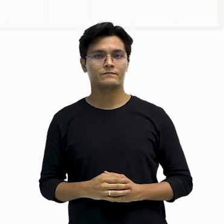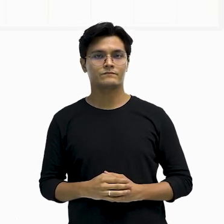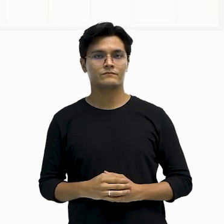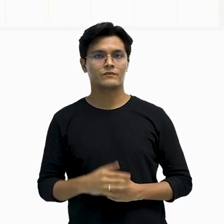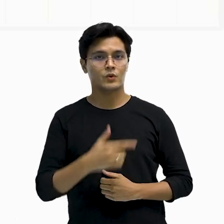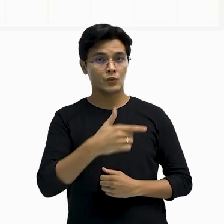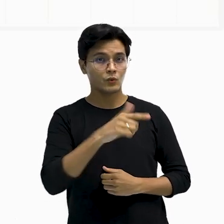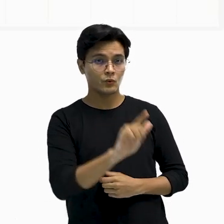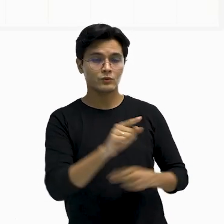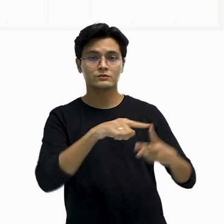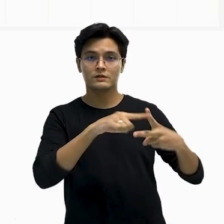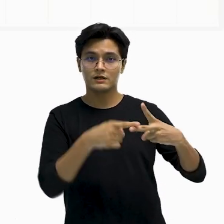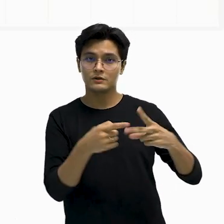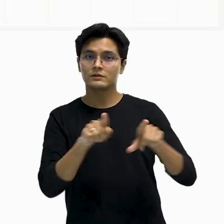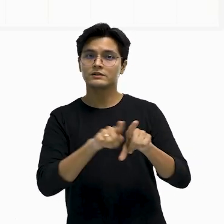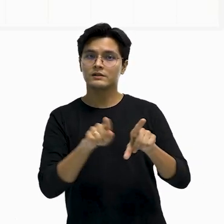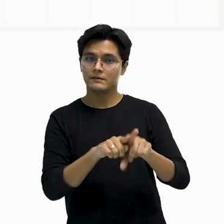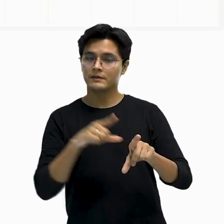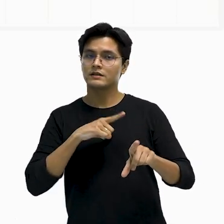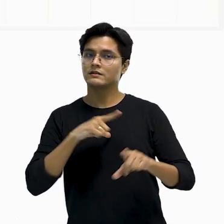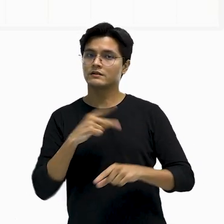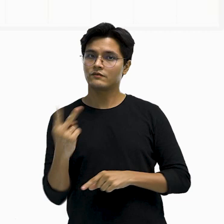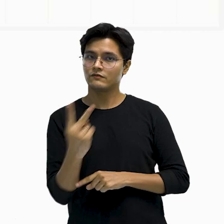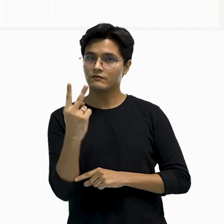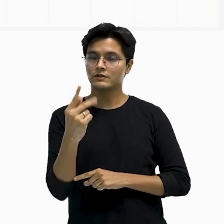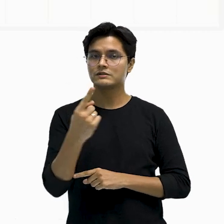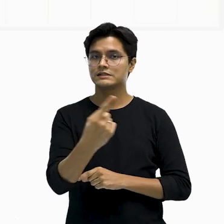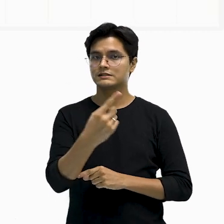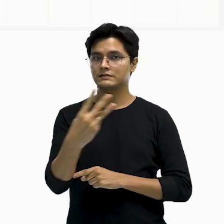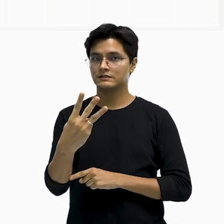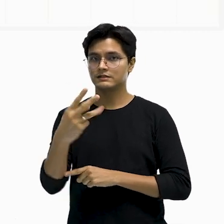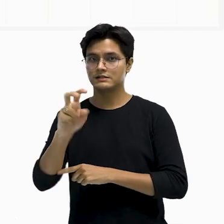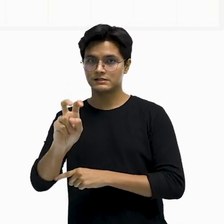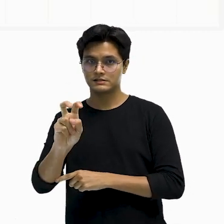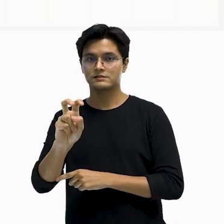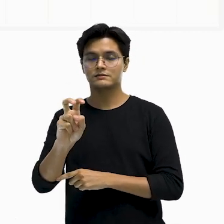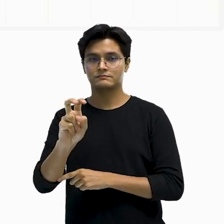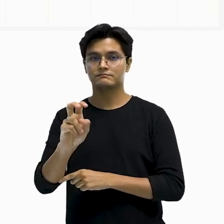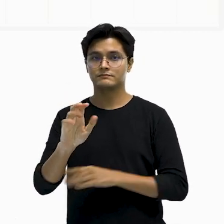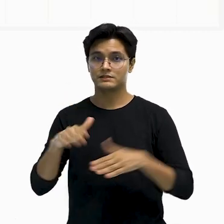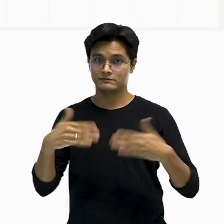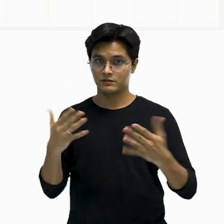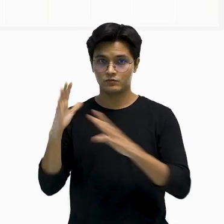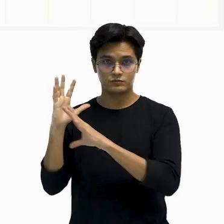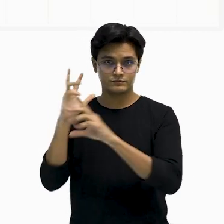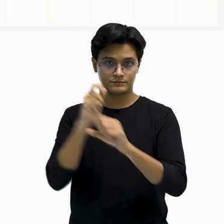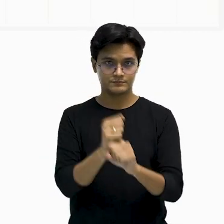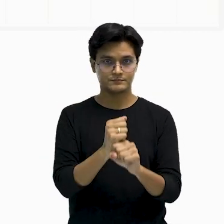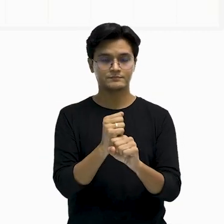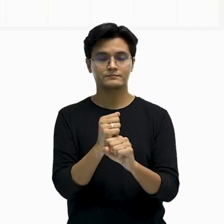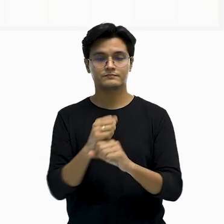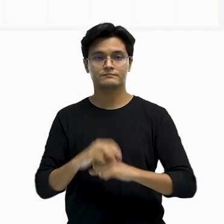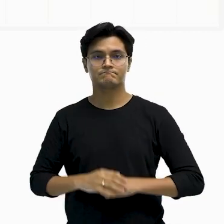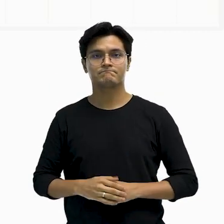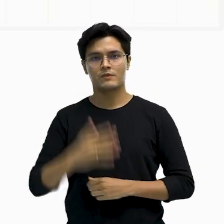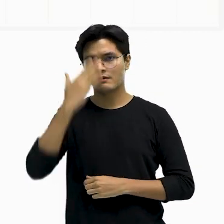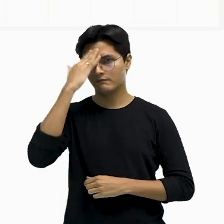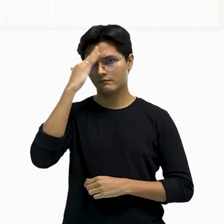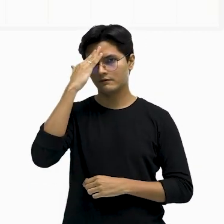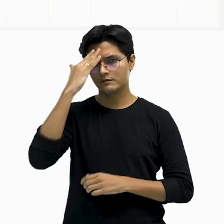outro ângulo aqui também irá valer 135 graus, tá? Então, recapitulando, veja. Só para a gente